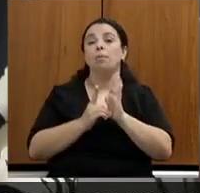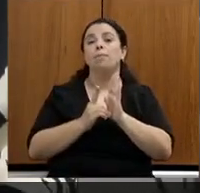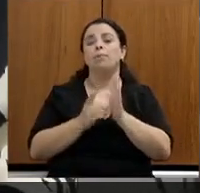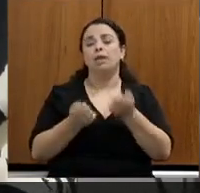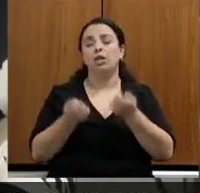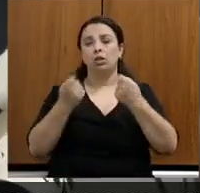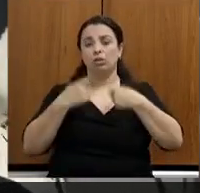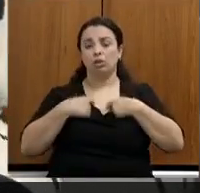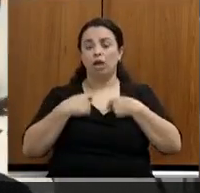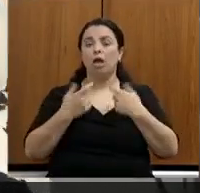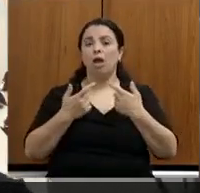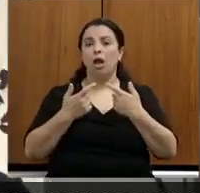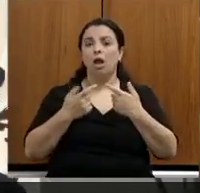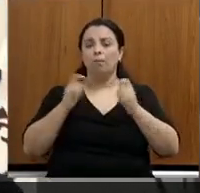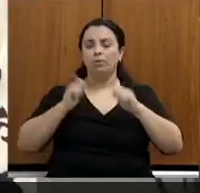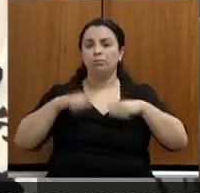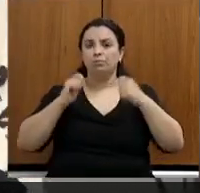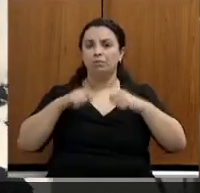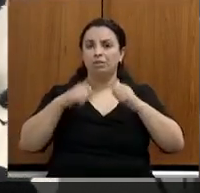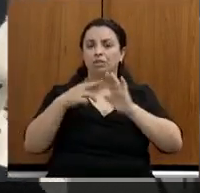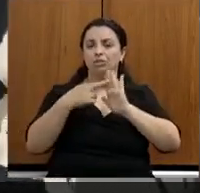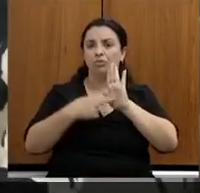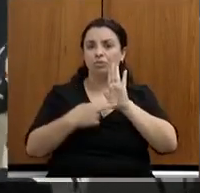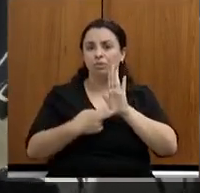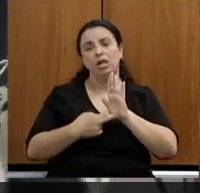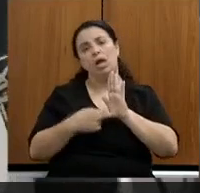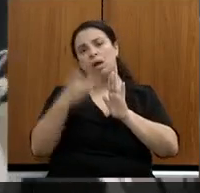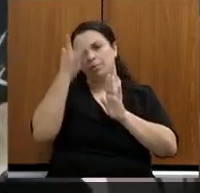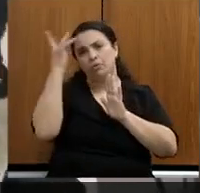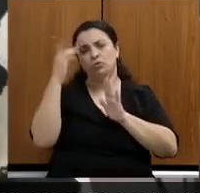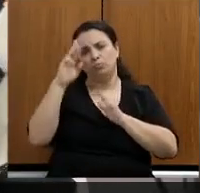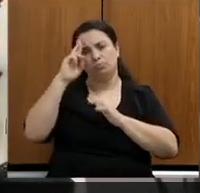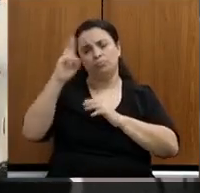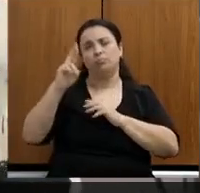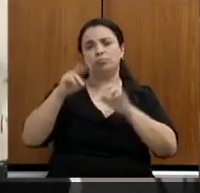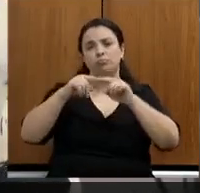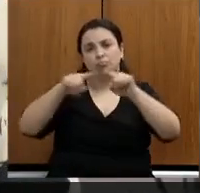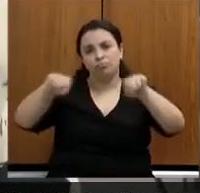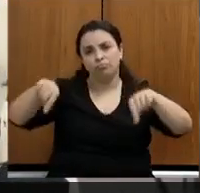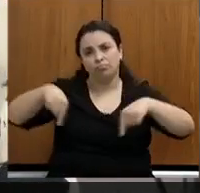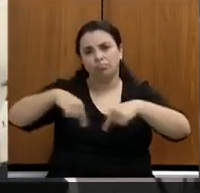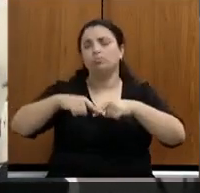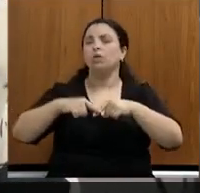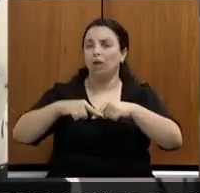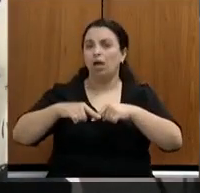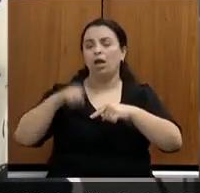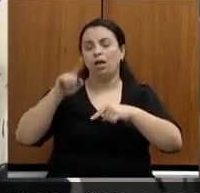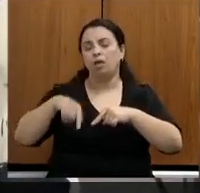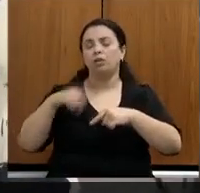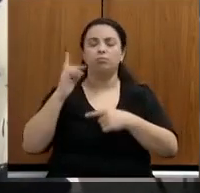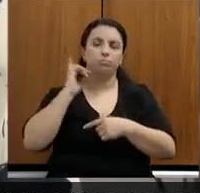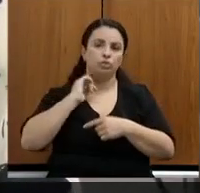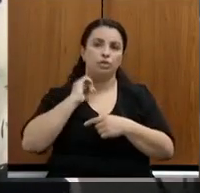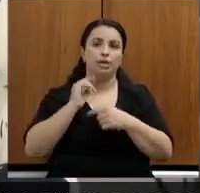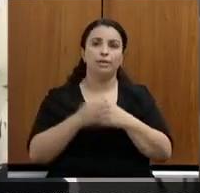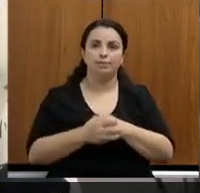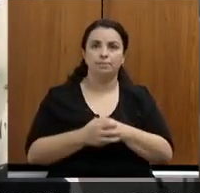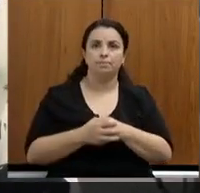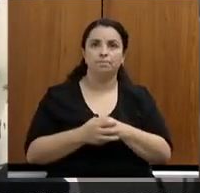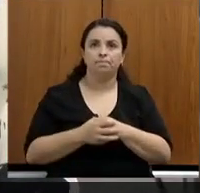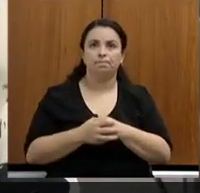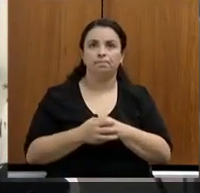ambiental aos proprietários rurais no nosso Estado. Por favor. Então, nós temos hoje dos